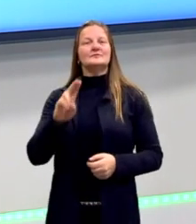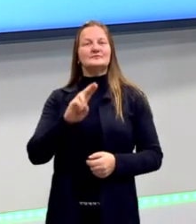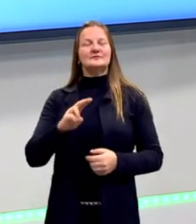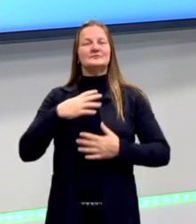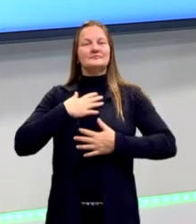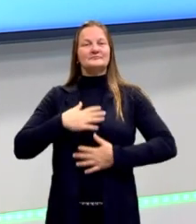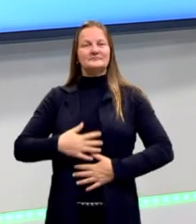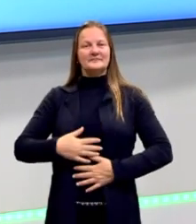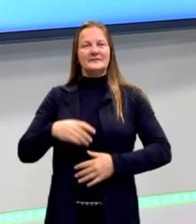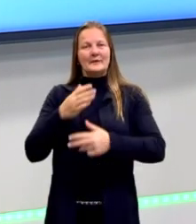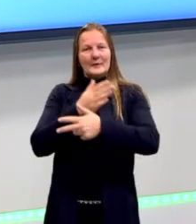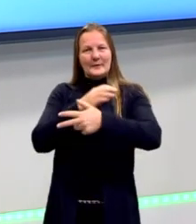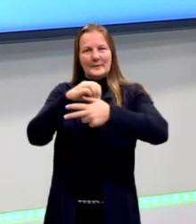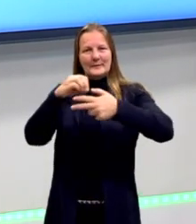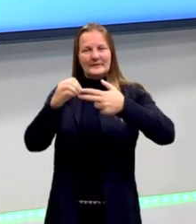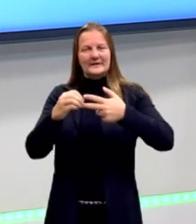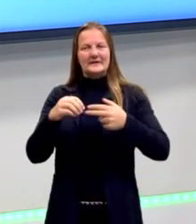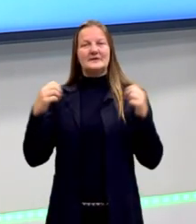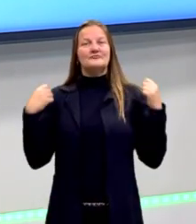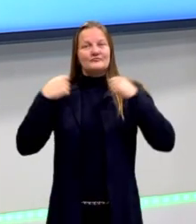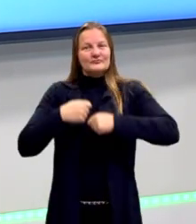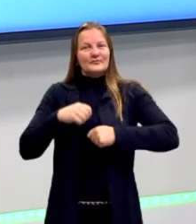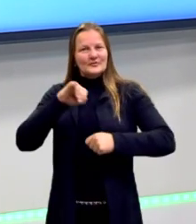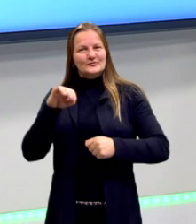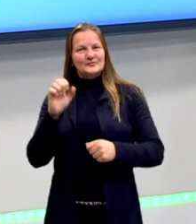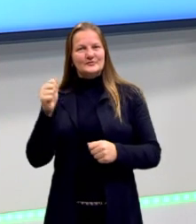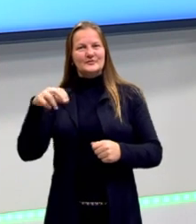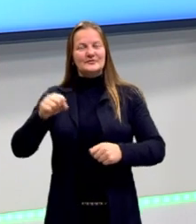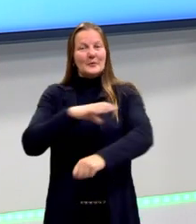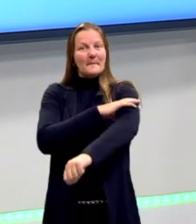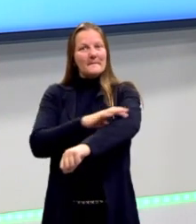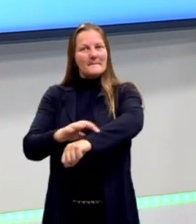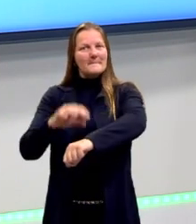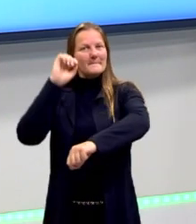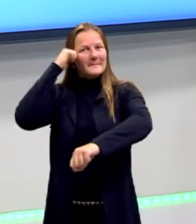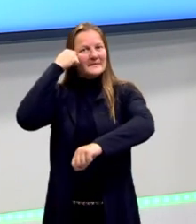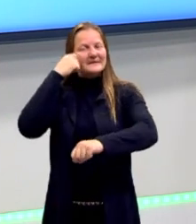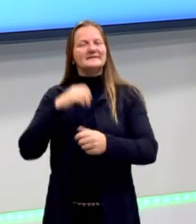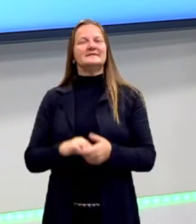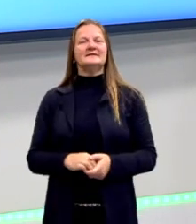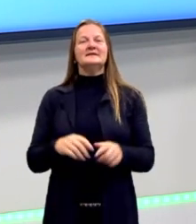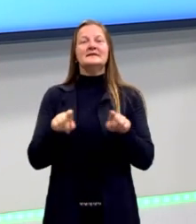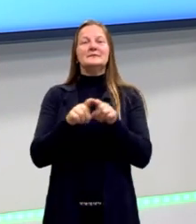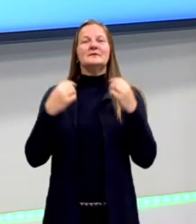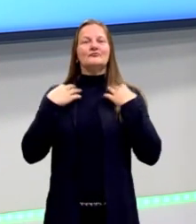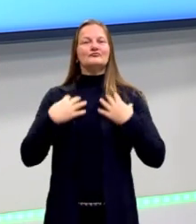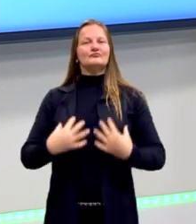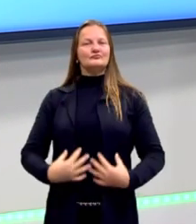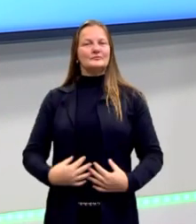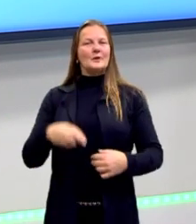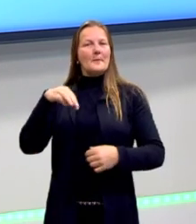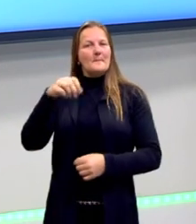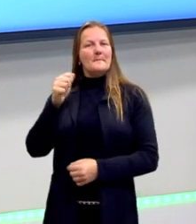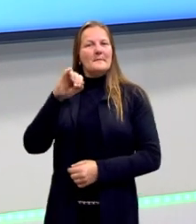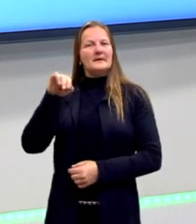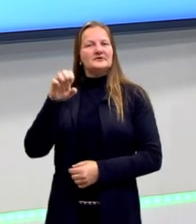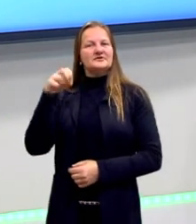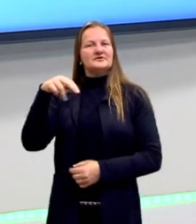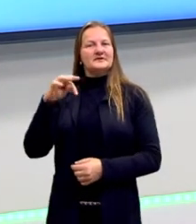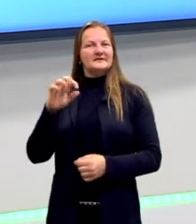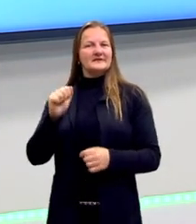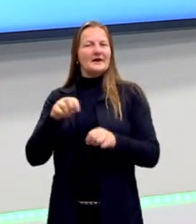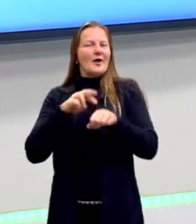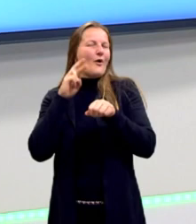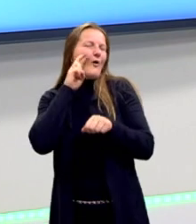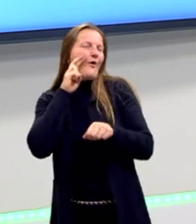a camiseta do pré-ENEM, uma jaqueta jeans com as mangas pretas em moletom e uma encharpe no tom magenta com rosa.